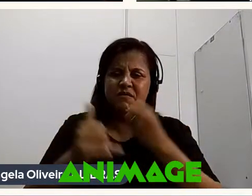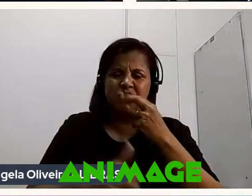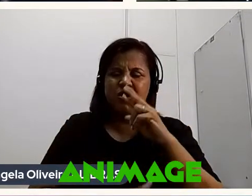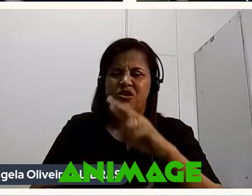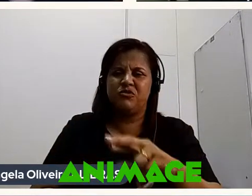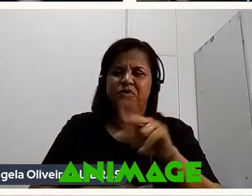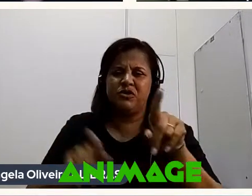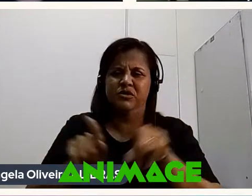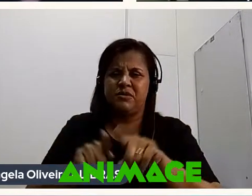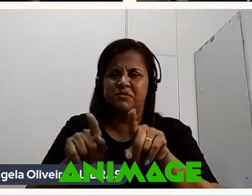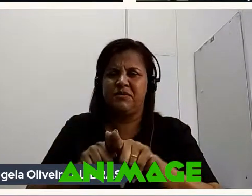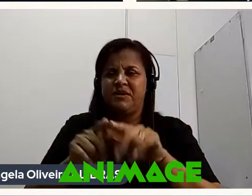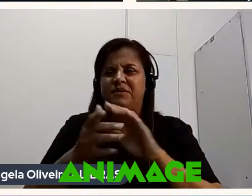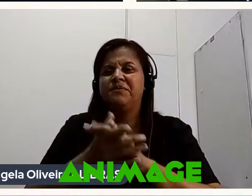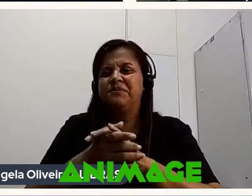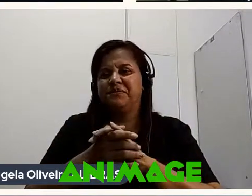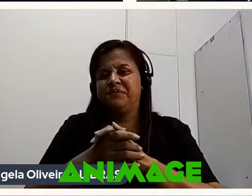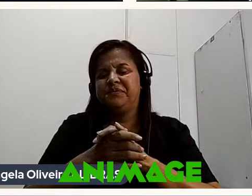Também